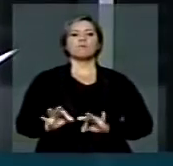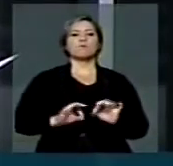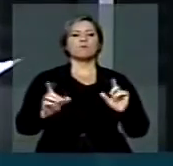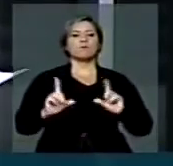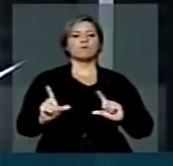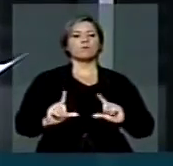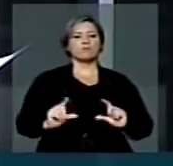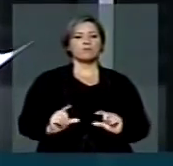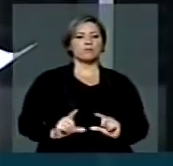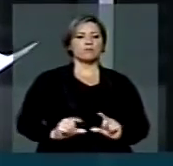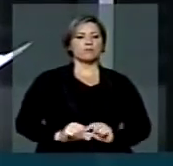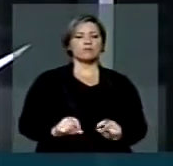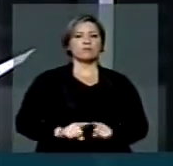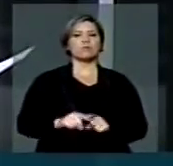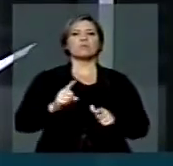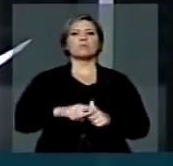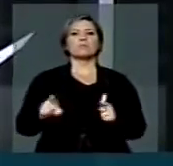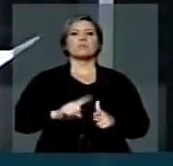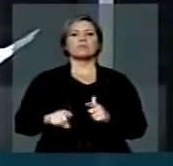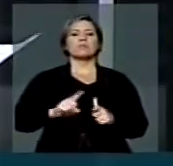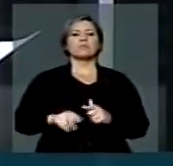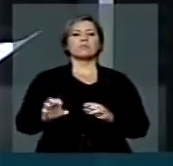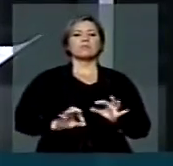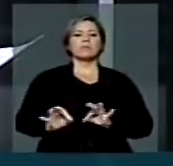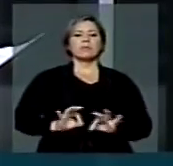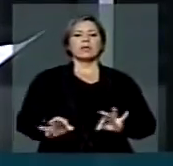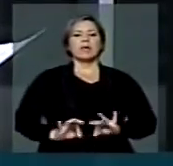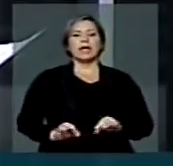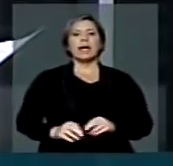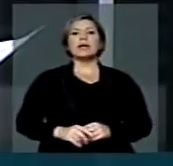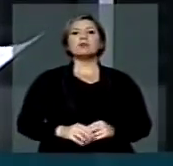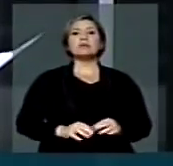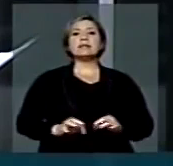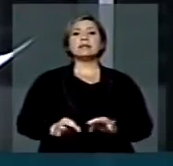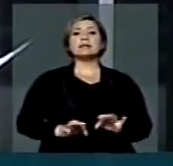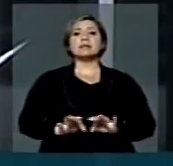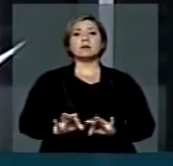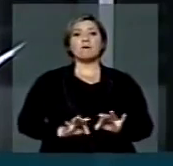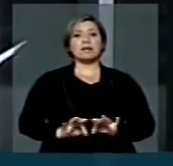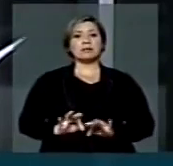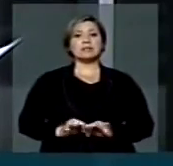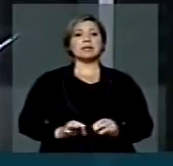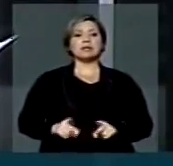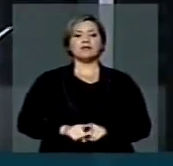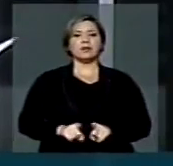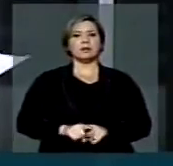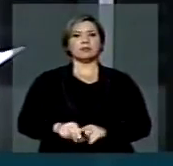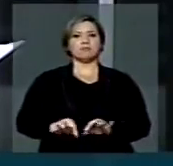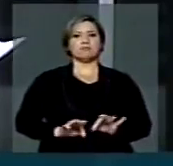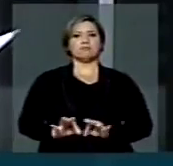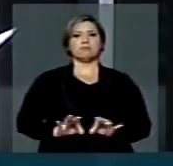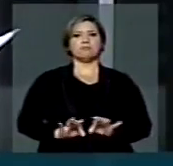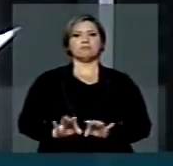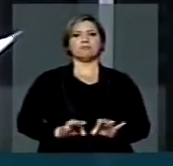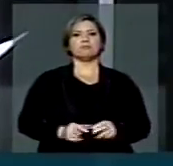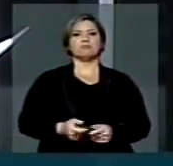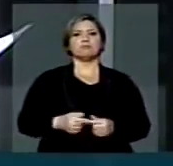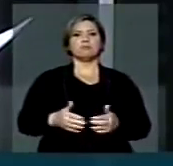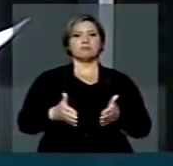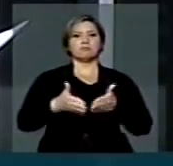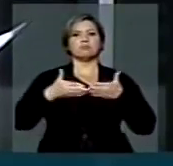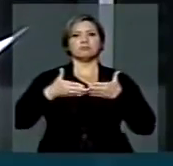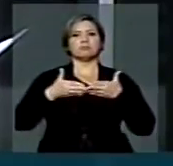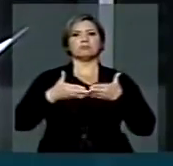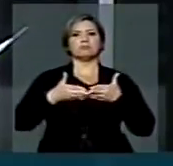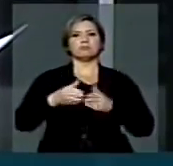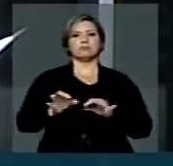minimizado muito problemas. Daqui mesmo, há cerca de dois anos atrás, dois anos e pouco, eu clamei